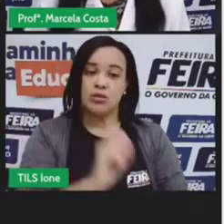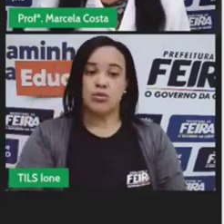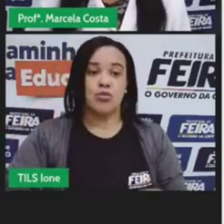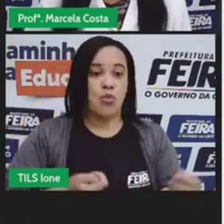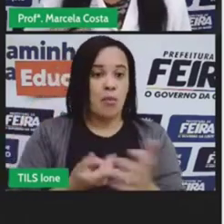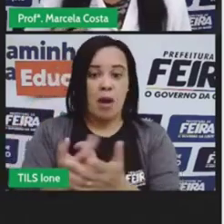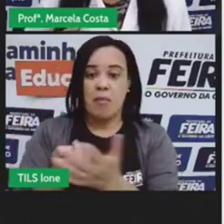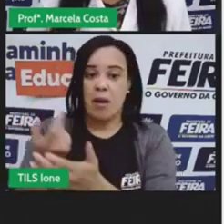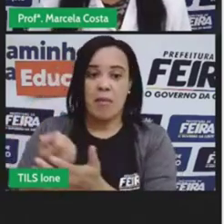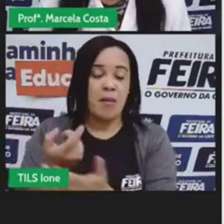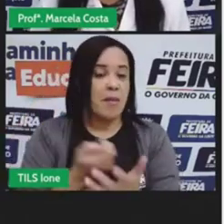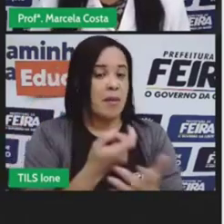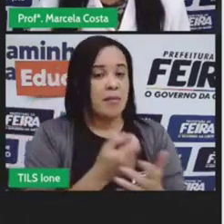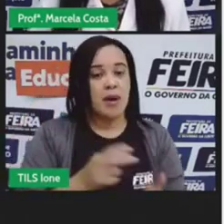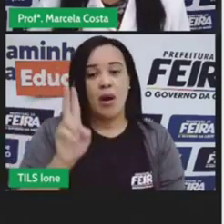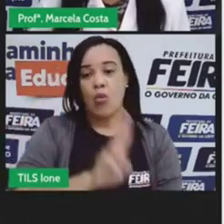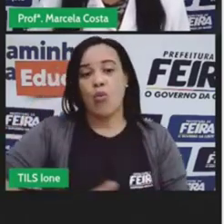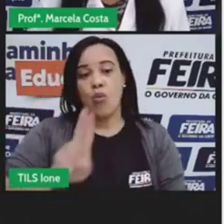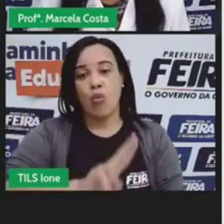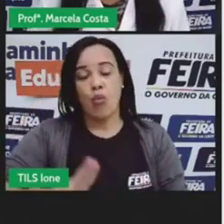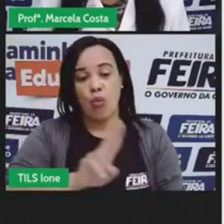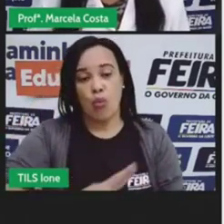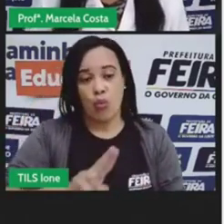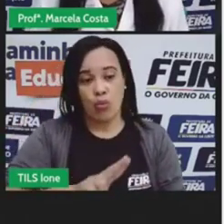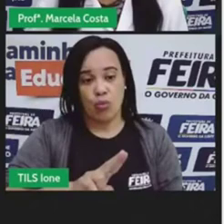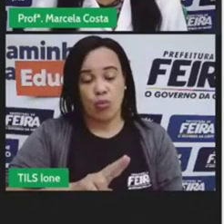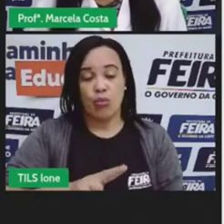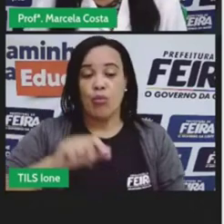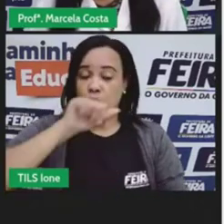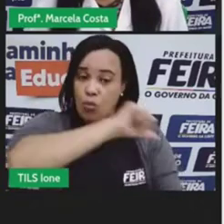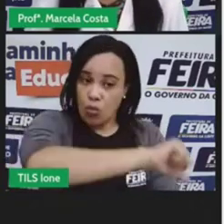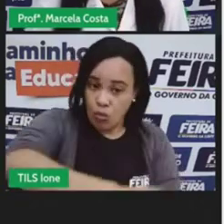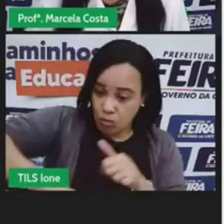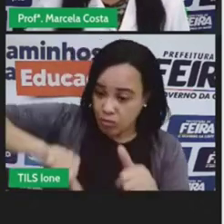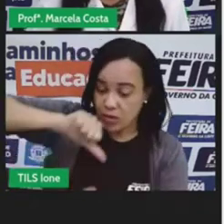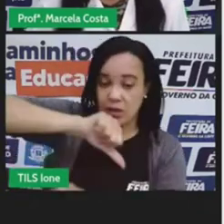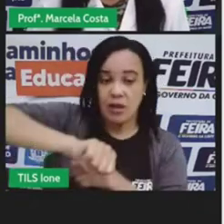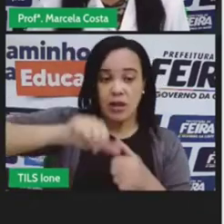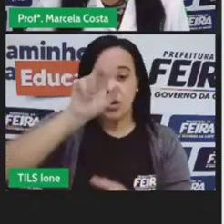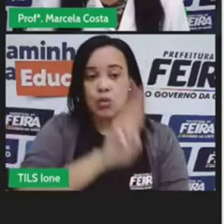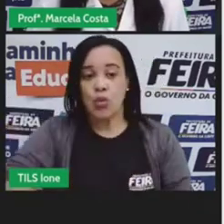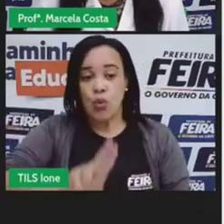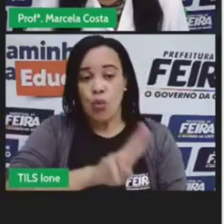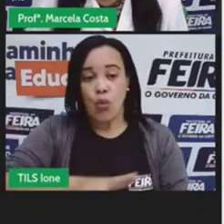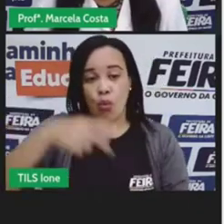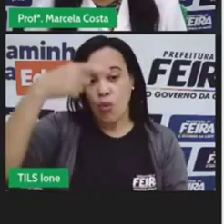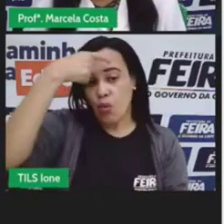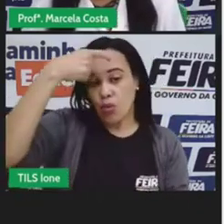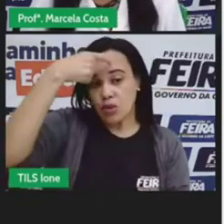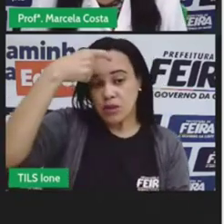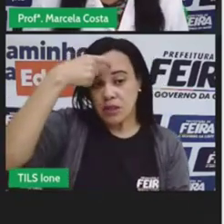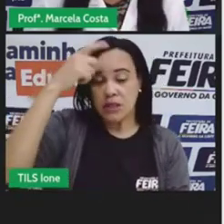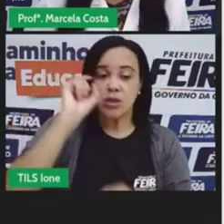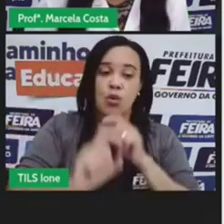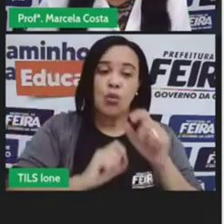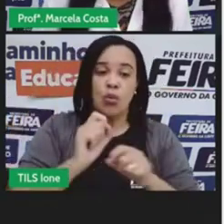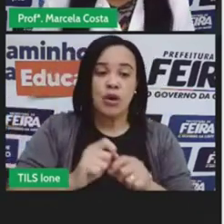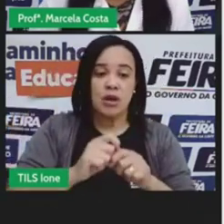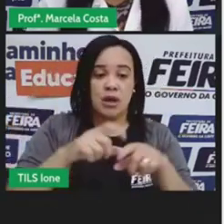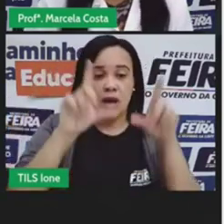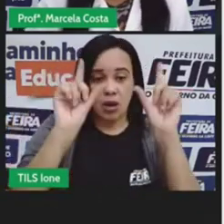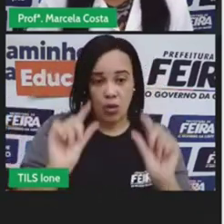vai aprender a construir propostas de consumo consciente, pensando aí em redução, nos hábitos de redução, de